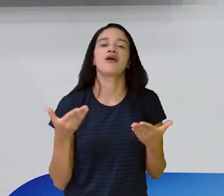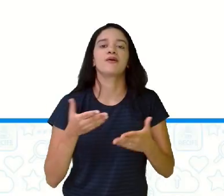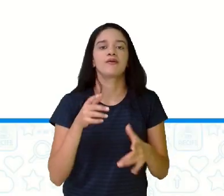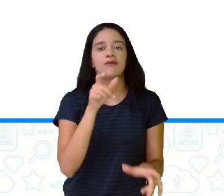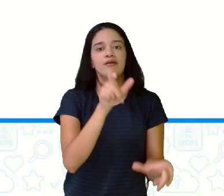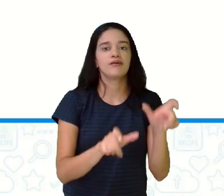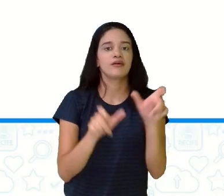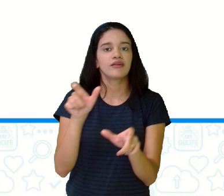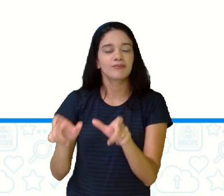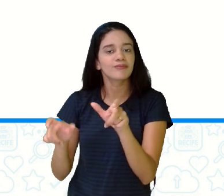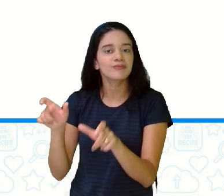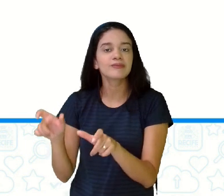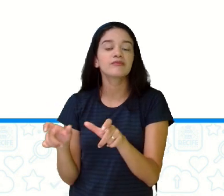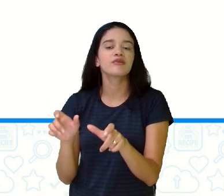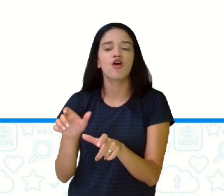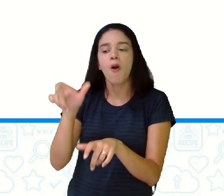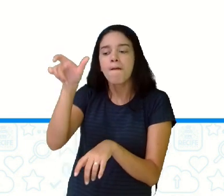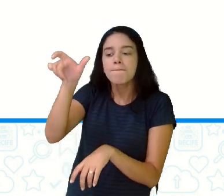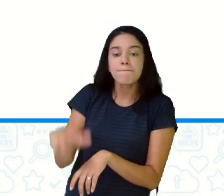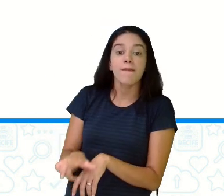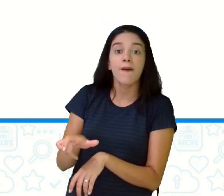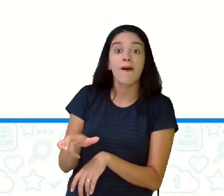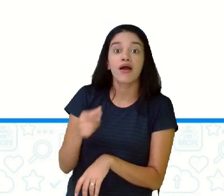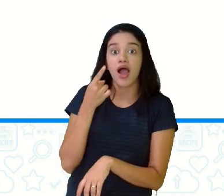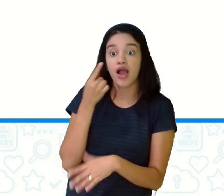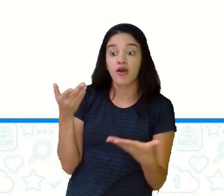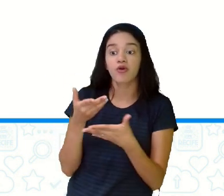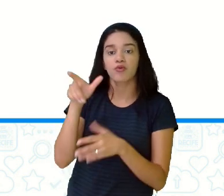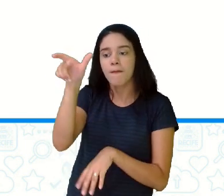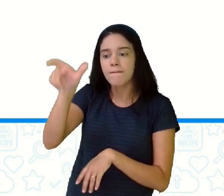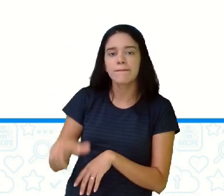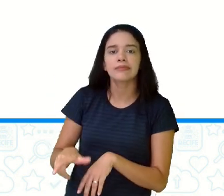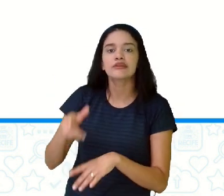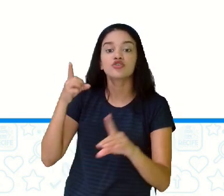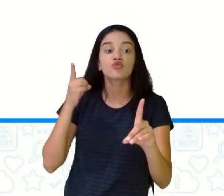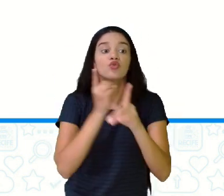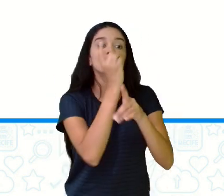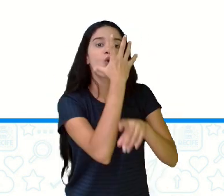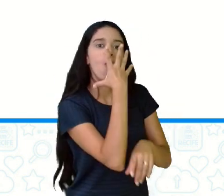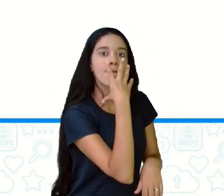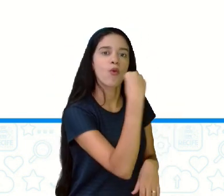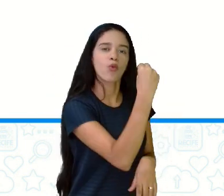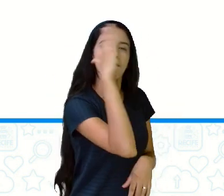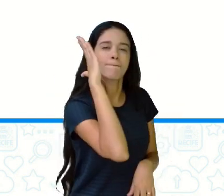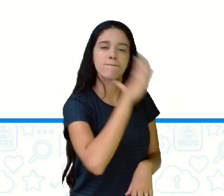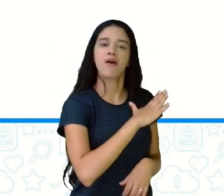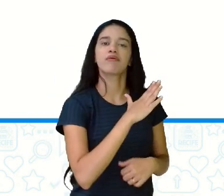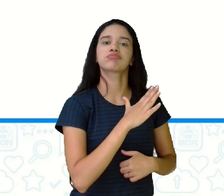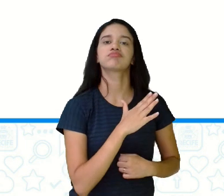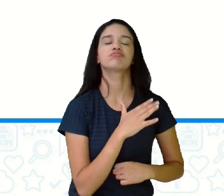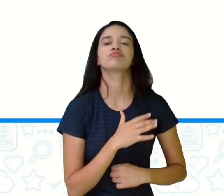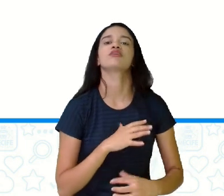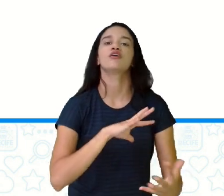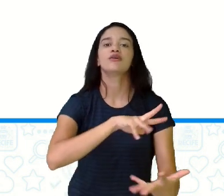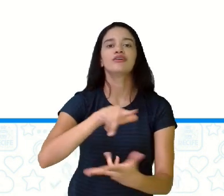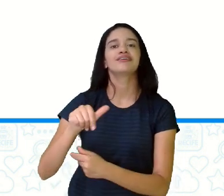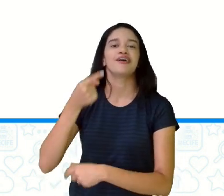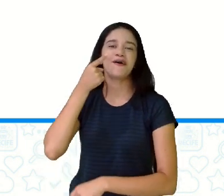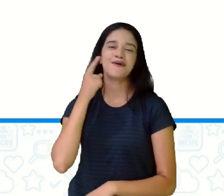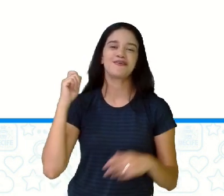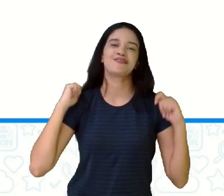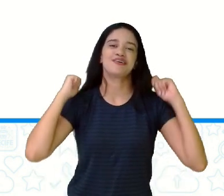encontrou o lobo na floresta quando estava indo visitar a sua avó? Conhecidamente, mundialmente conhecida.